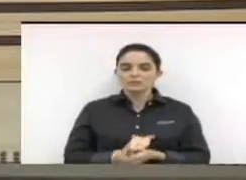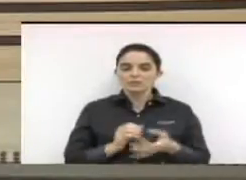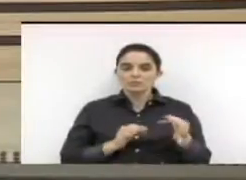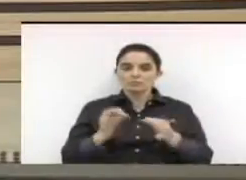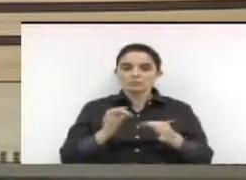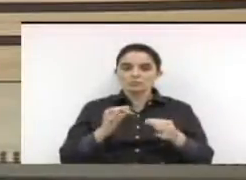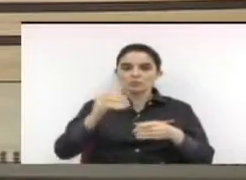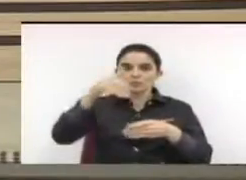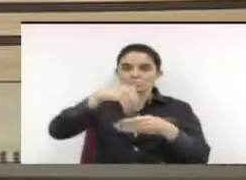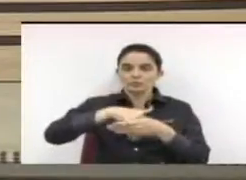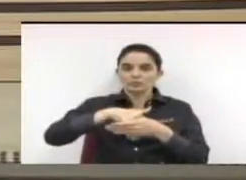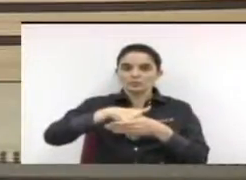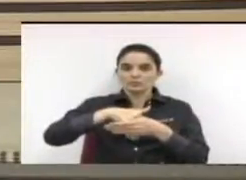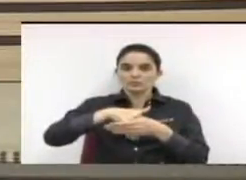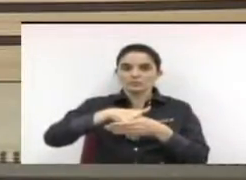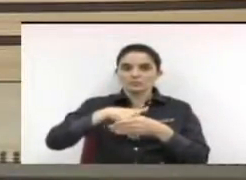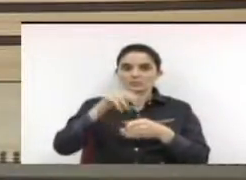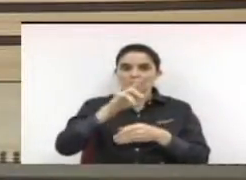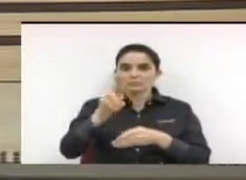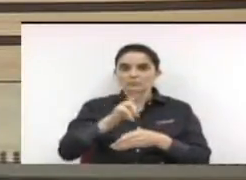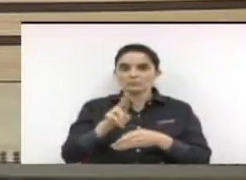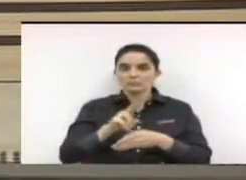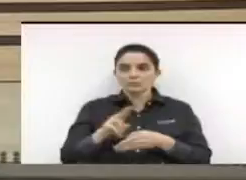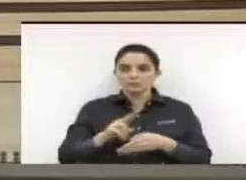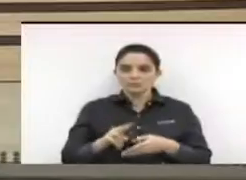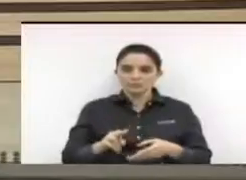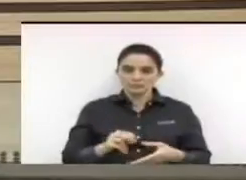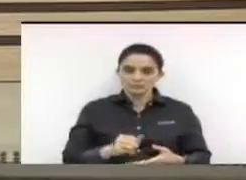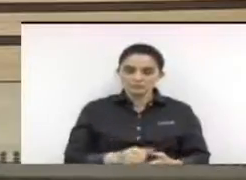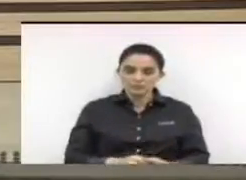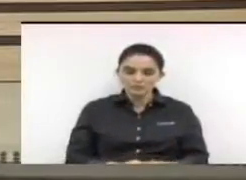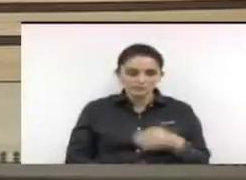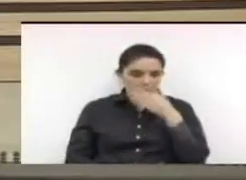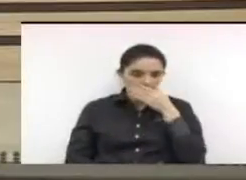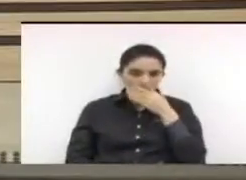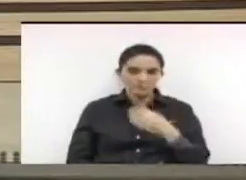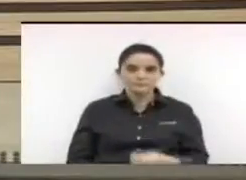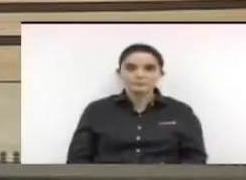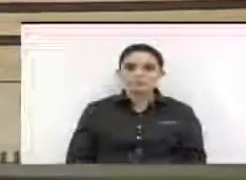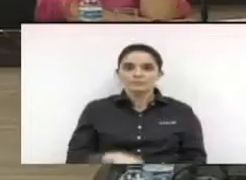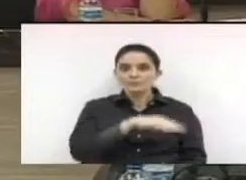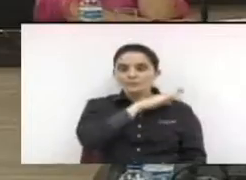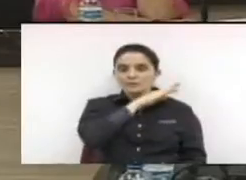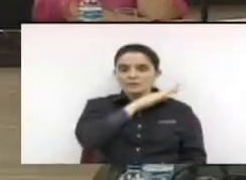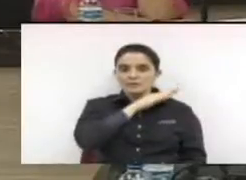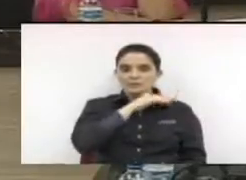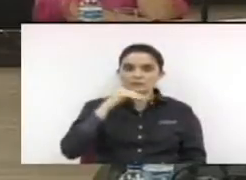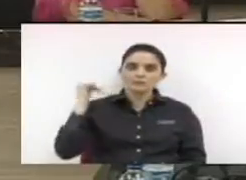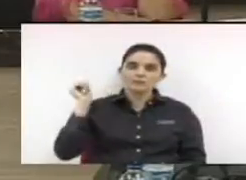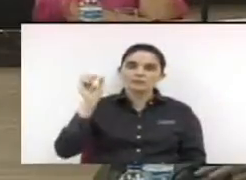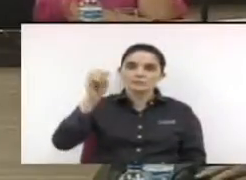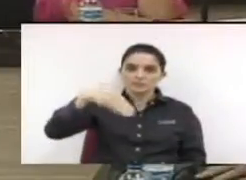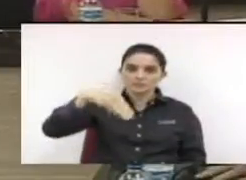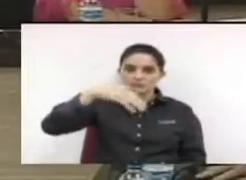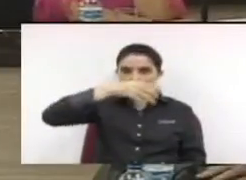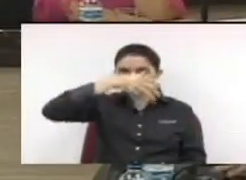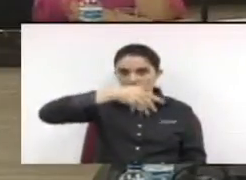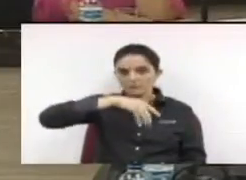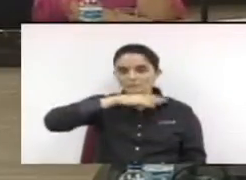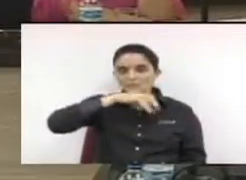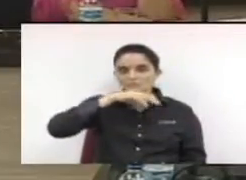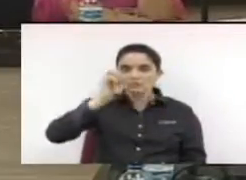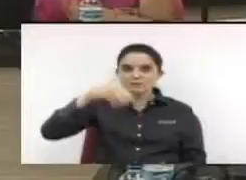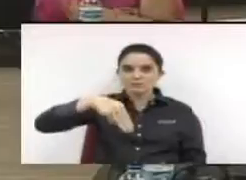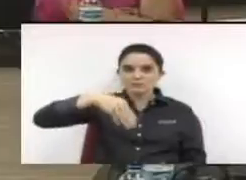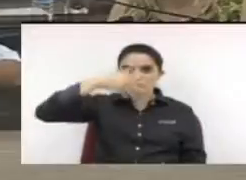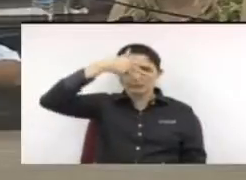o projeto vai à votação. A votação é nominal, o senhor secretário, para chamar os senhores vereadores. vereadores. Aloysio Andrade? Sim. André Henrique?